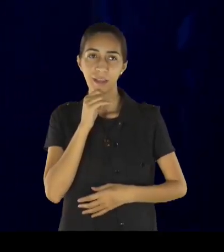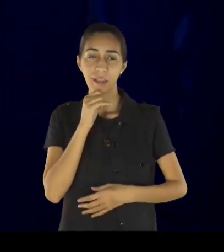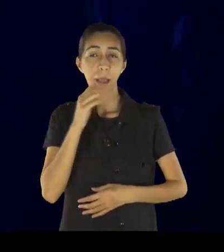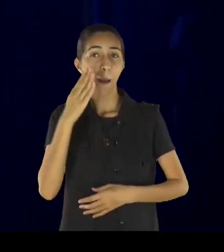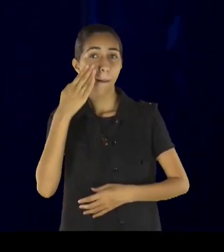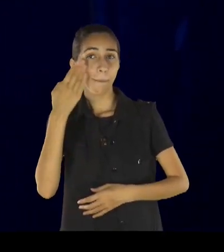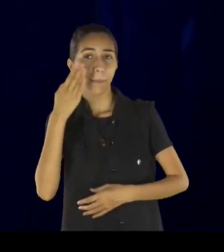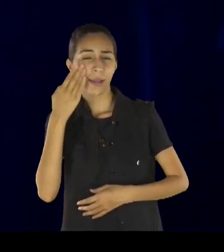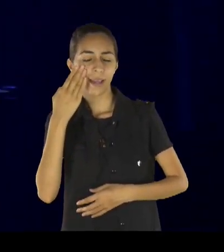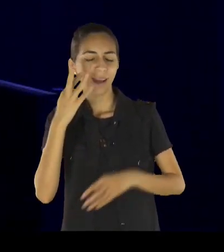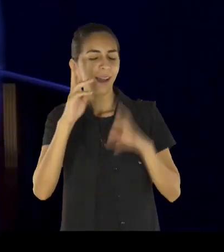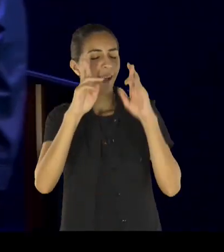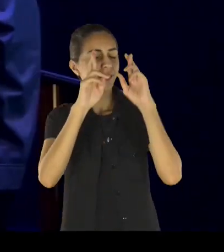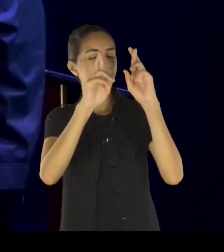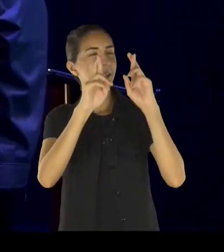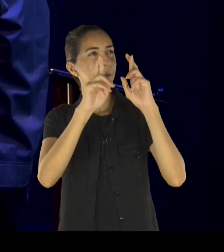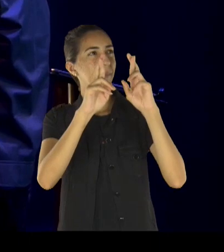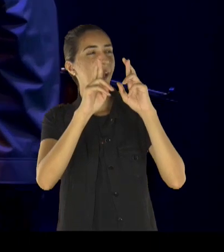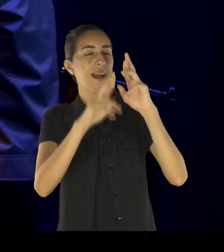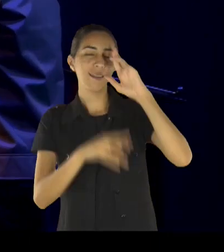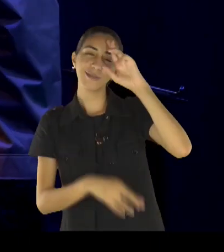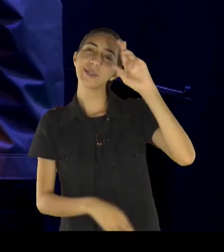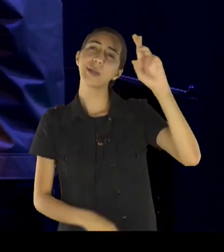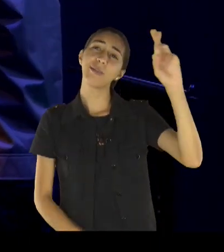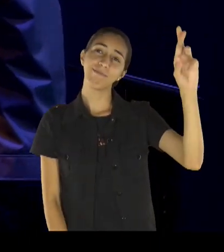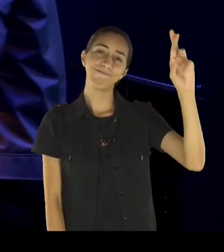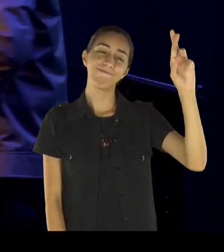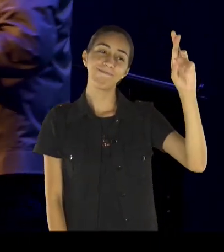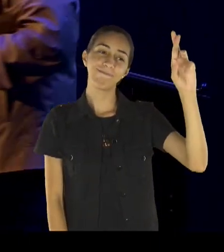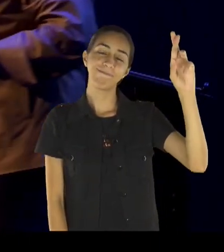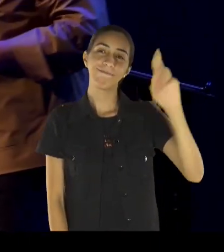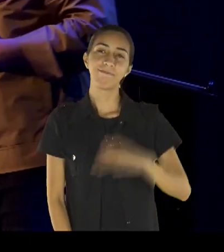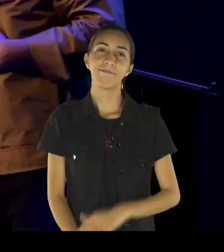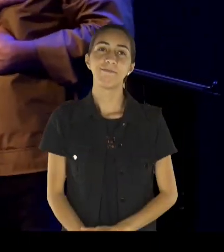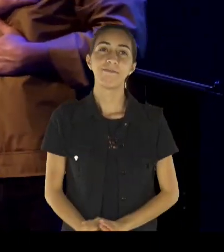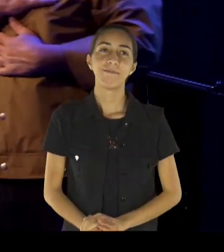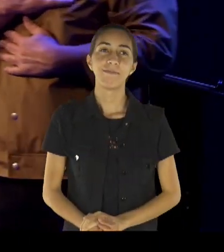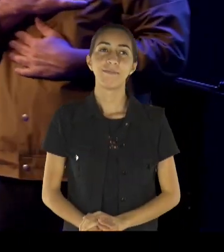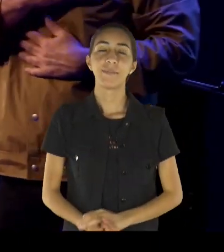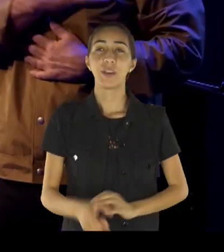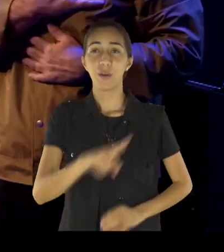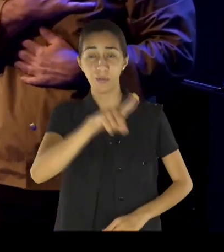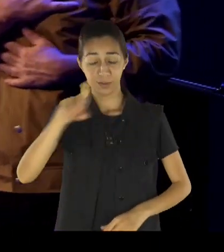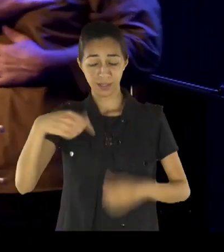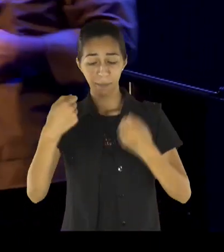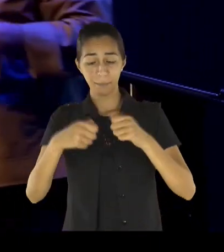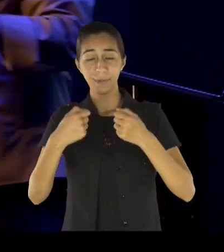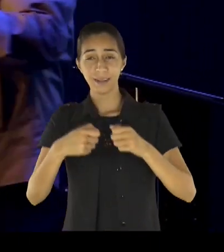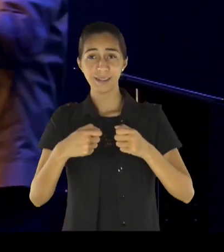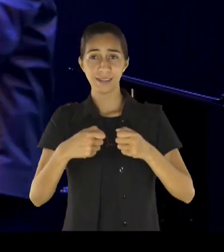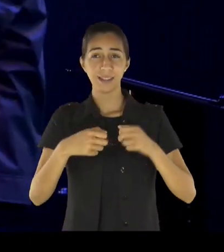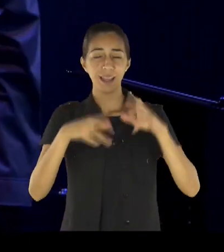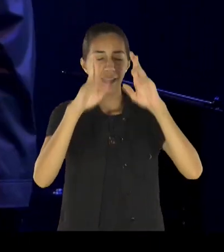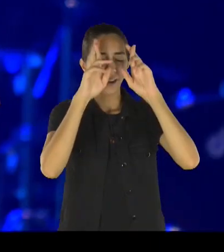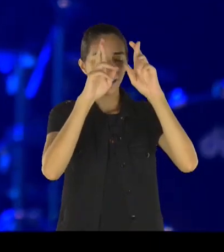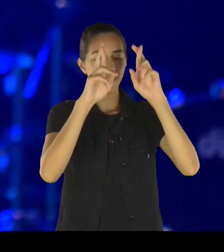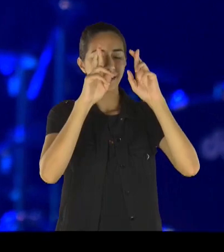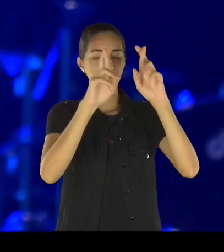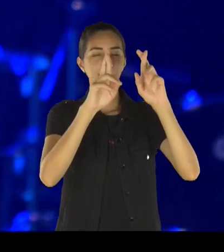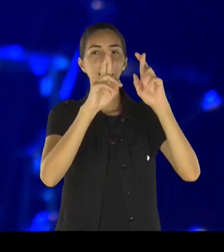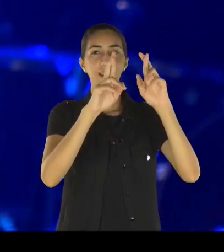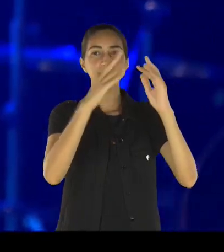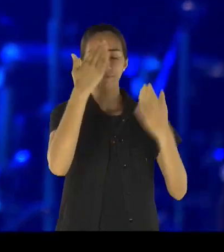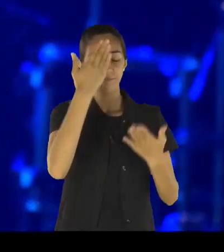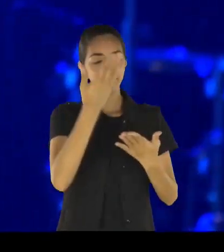há poder nas nossas palavras, descansa no Senhor, espera no Senhor, não fica batido, espera no Senhor,